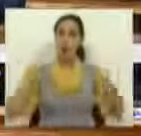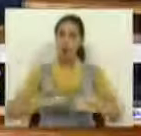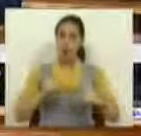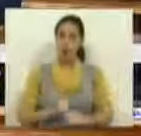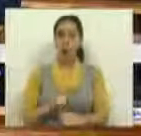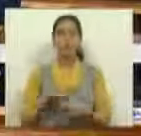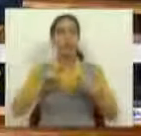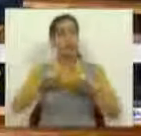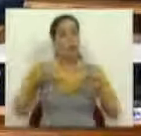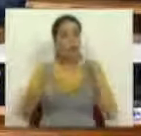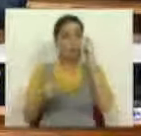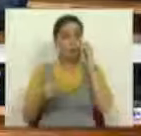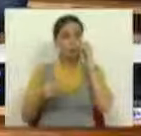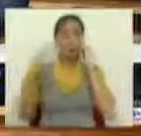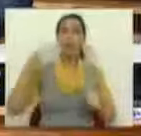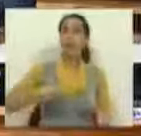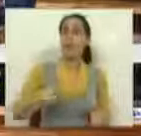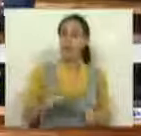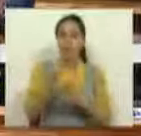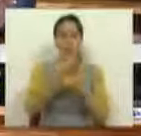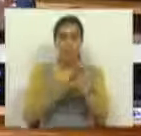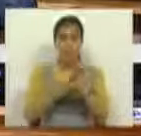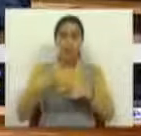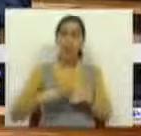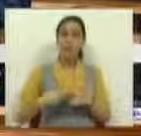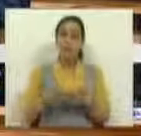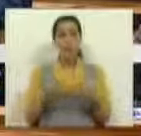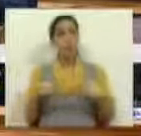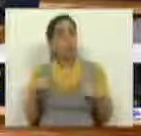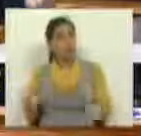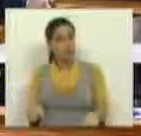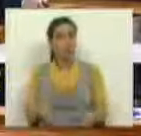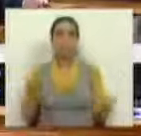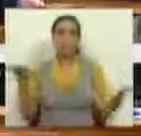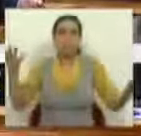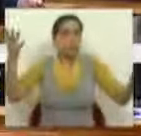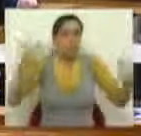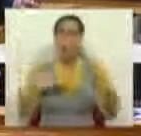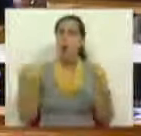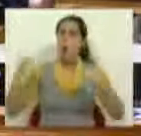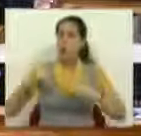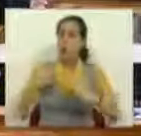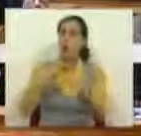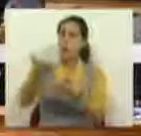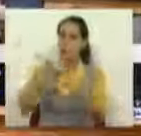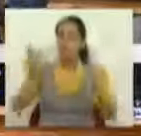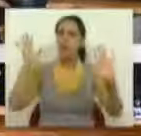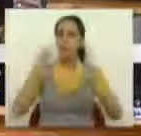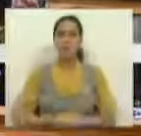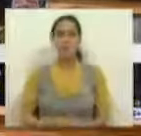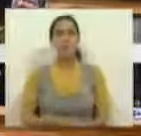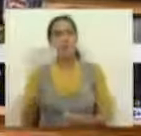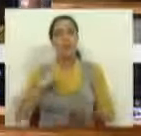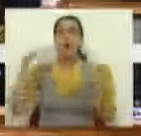concordam que os autarcas devem ter também uma declaração de interesses como nós temos, estamos em consenso. Estamos em consenso.